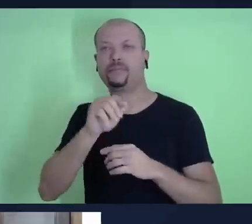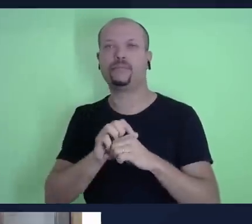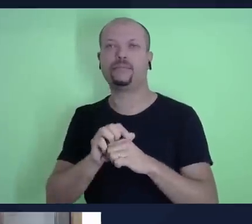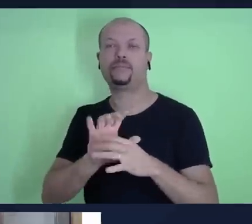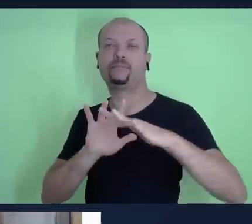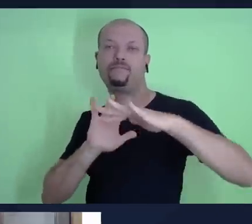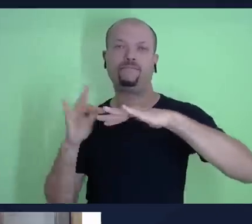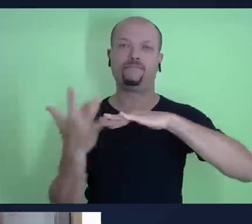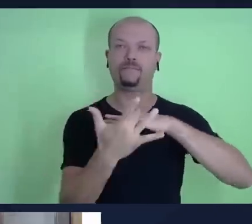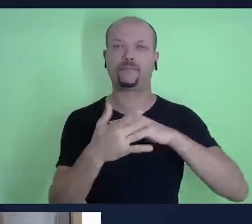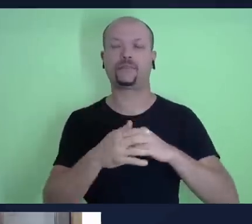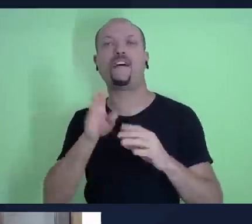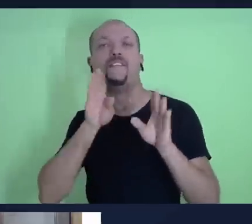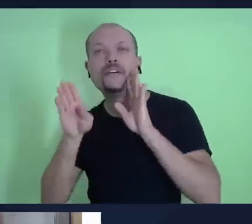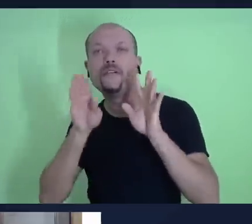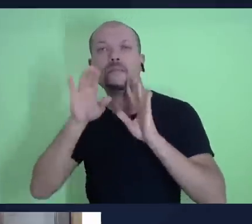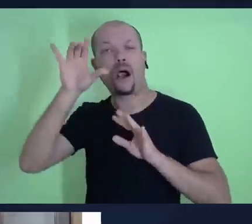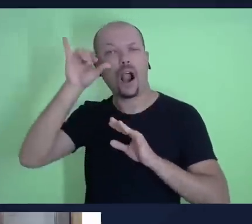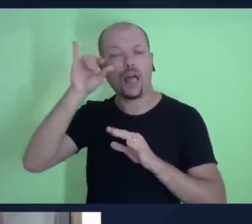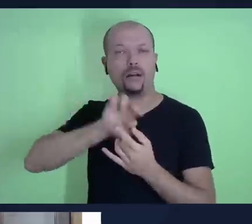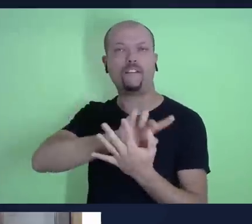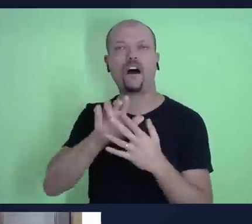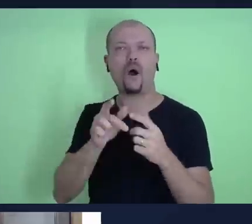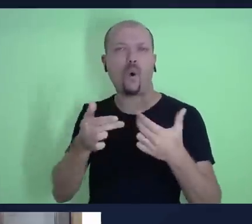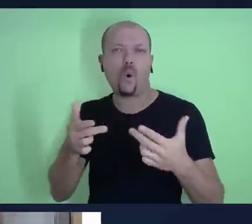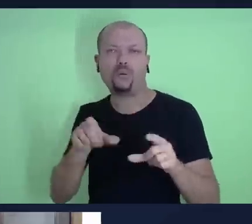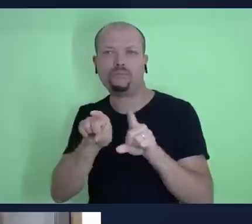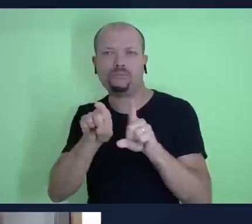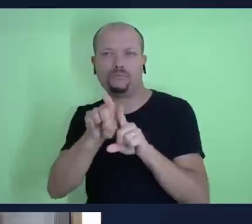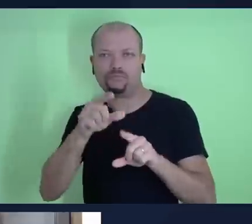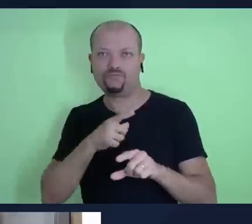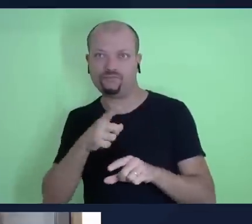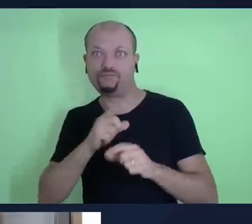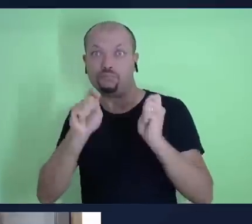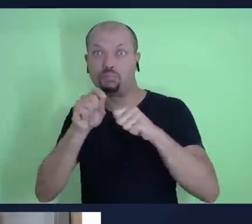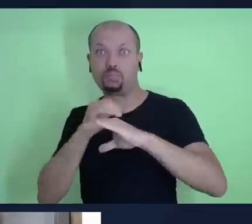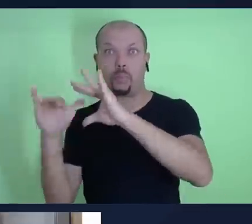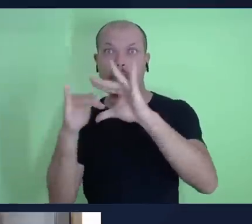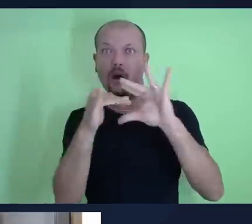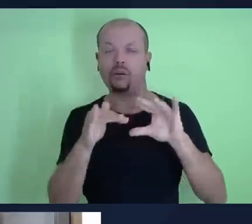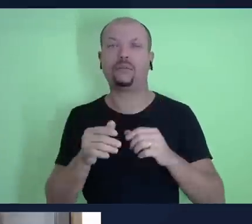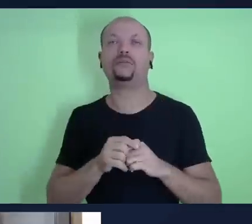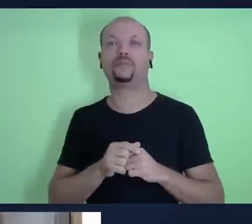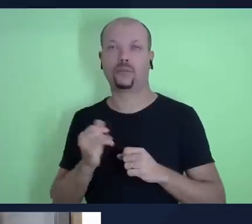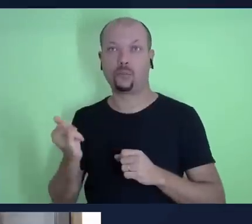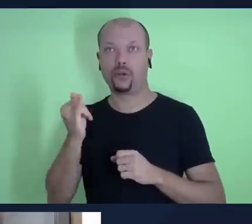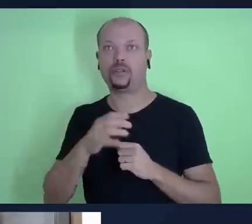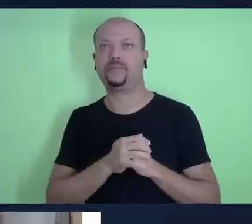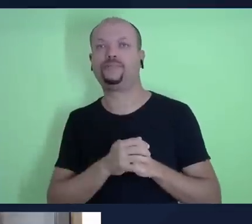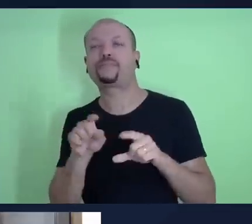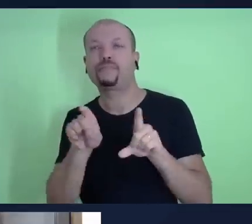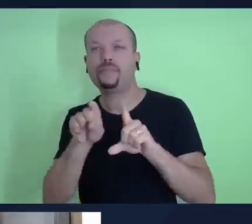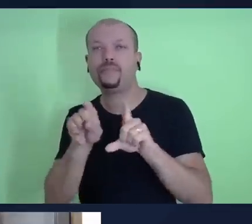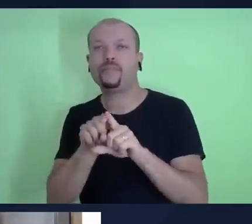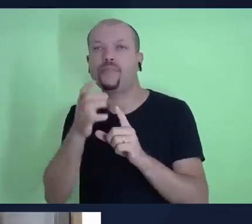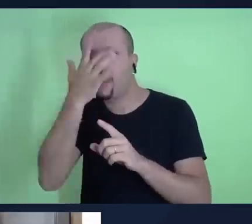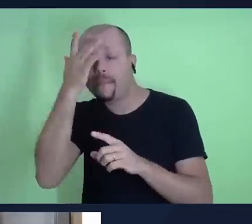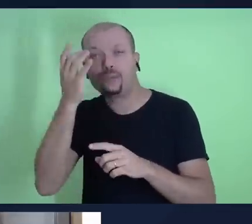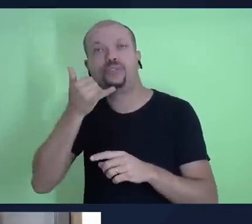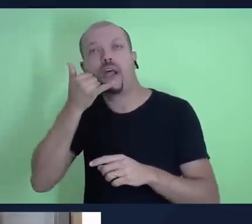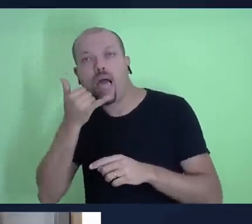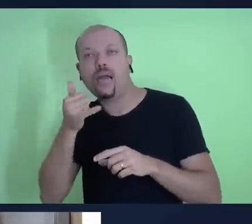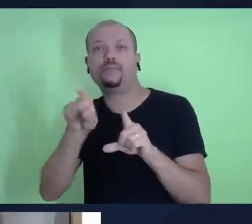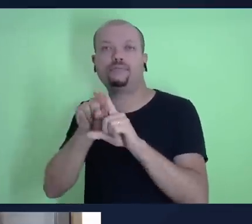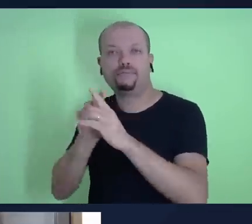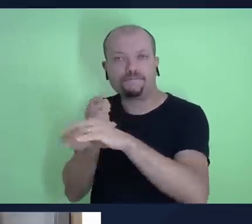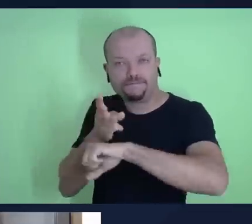Facebook, Instagram, Twitter ou qualquer outra que você tenha. Compartilhe esse link também nos seus mensageiros, aí no seu celular, WhatsApp,